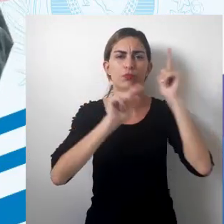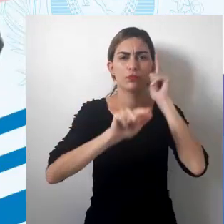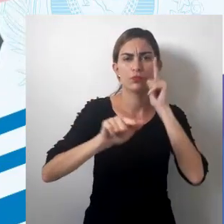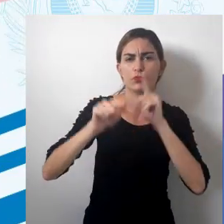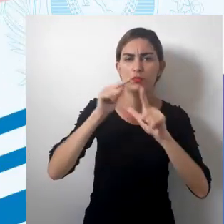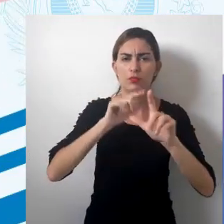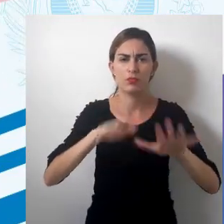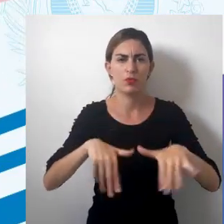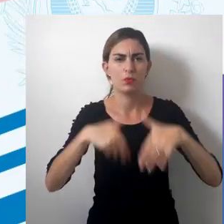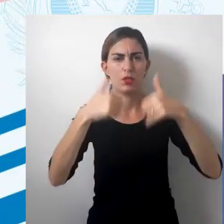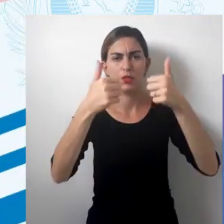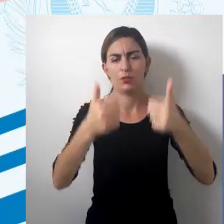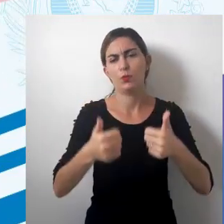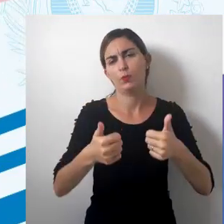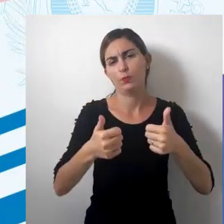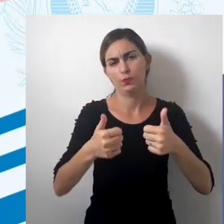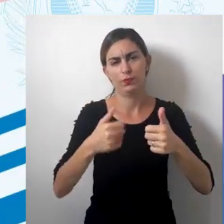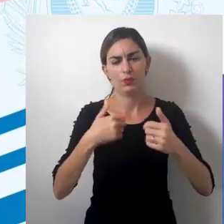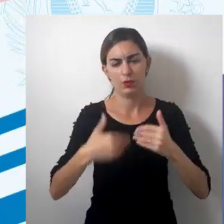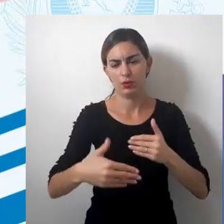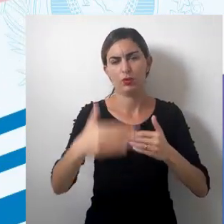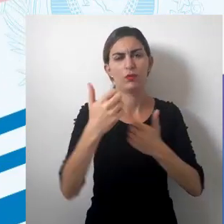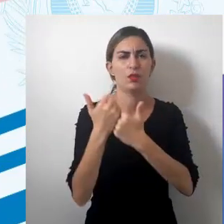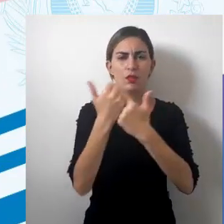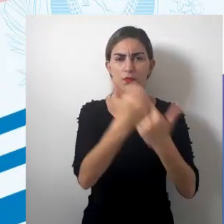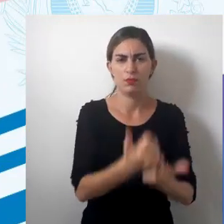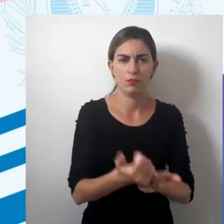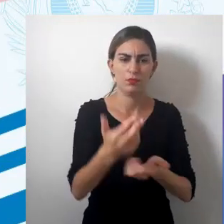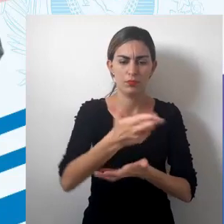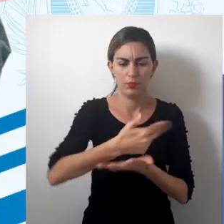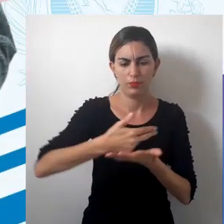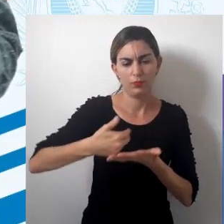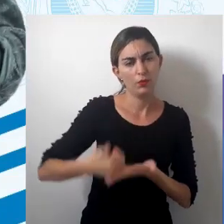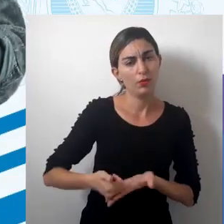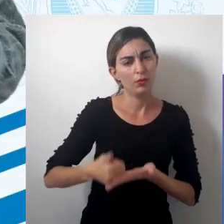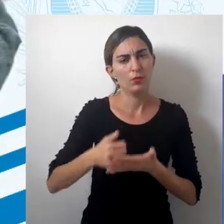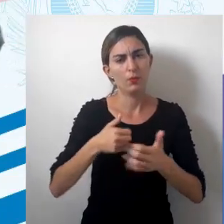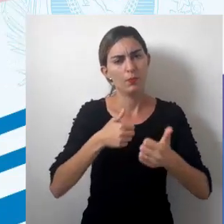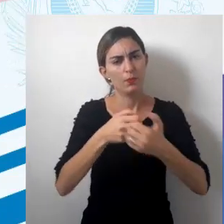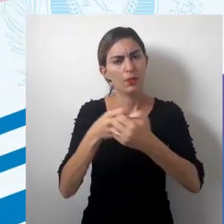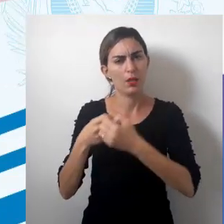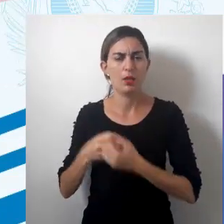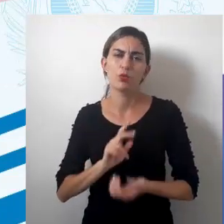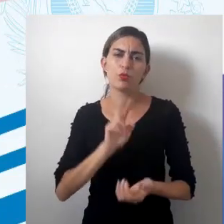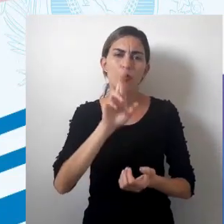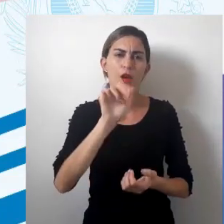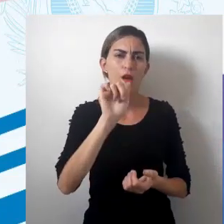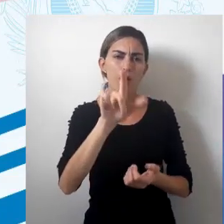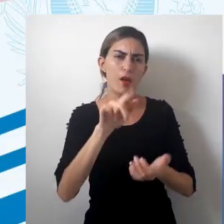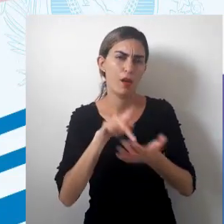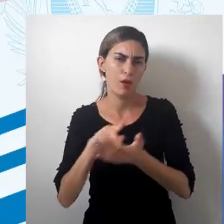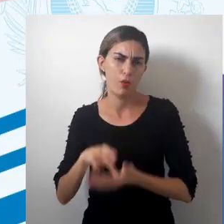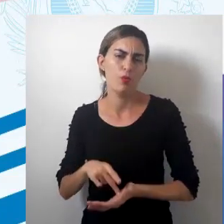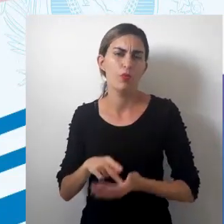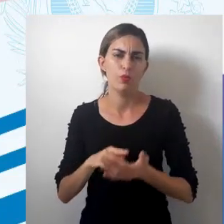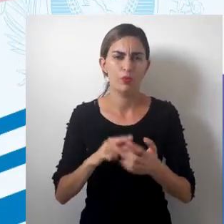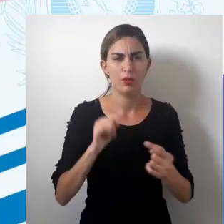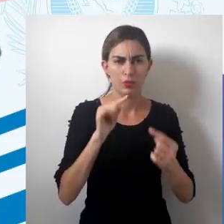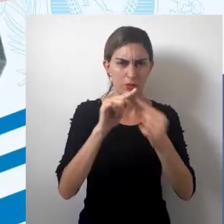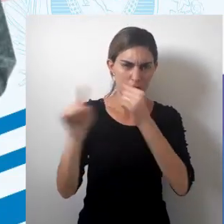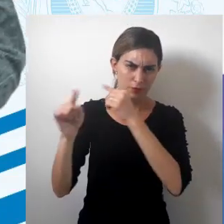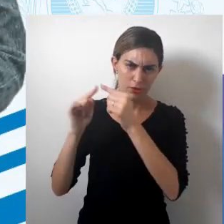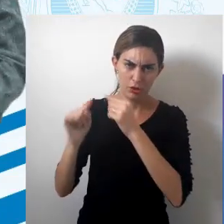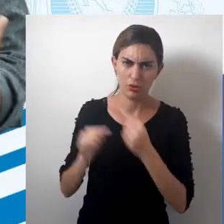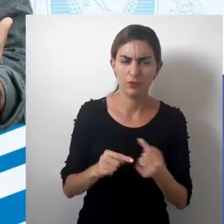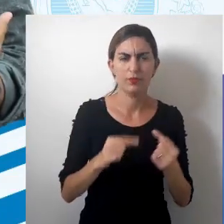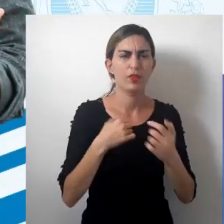formas mais precisas, através das representações cartográficas, mais próximas do real. Então, há uma divergência